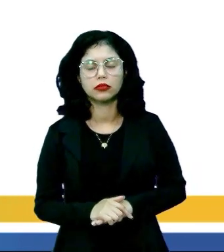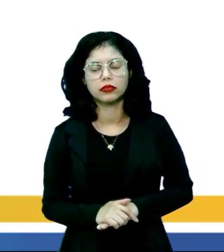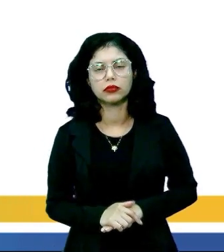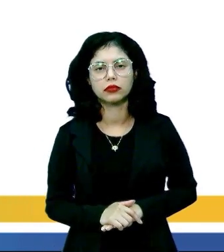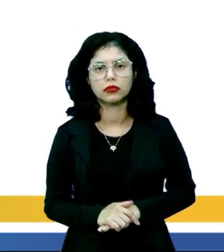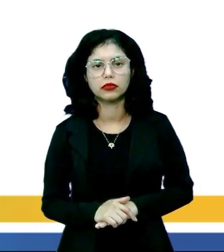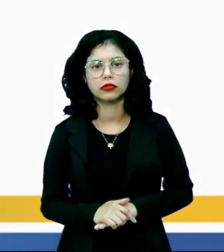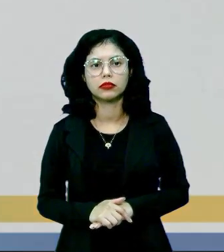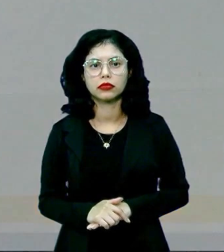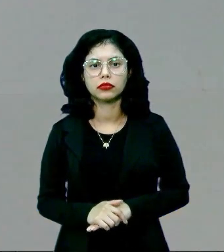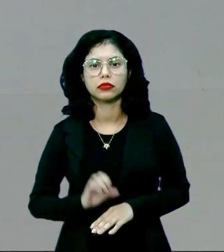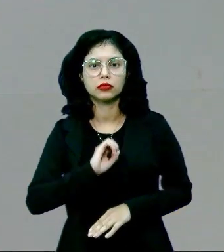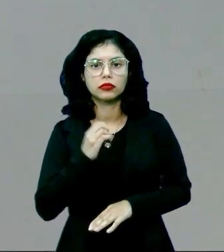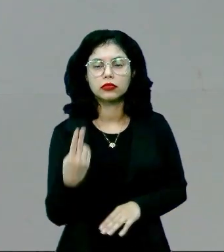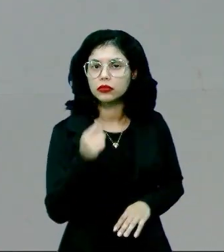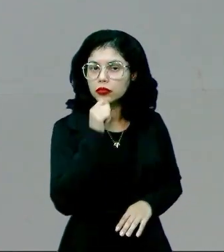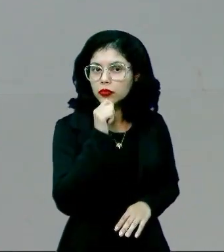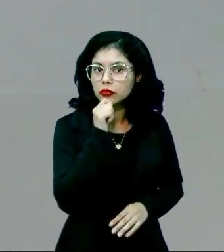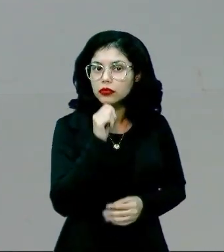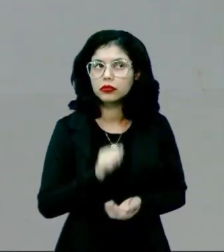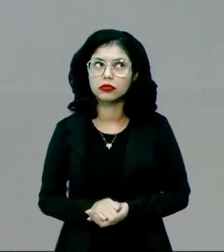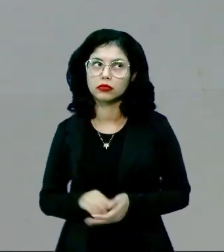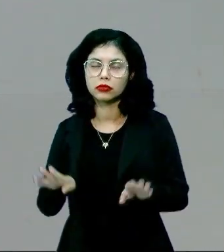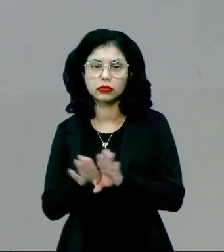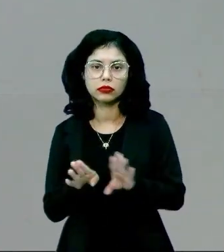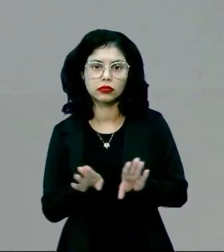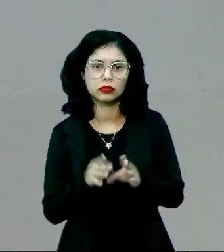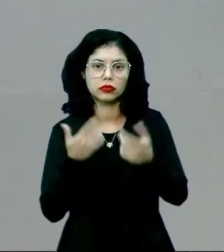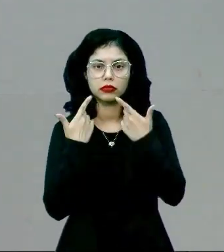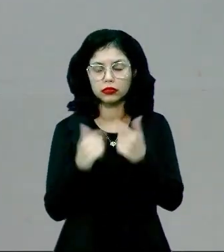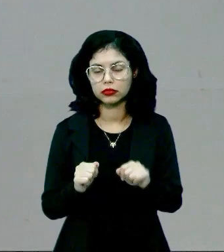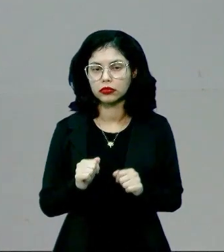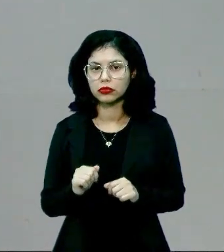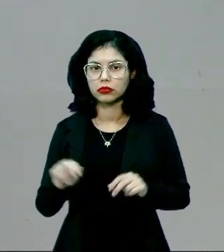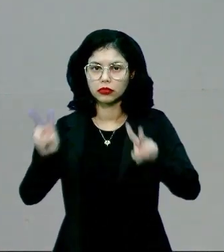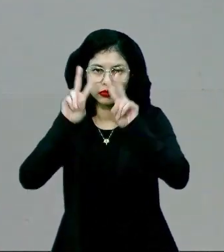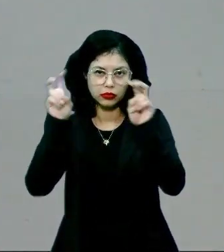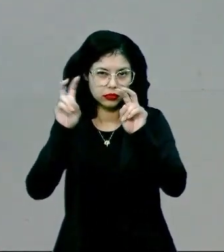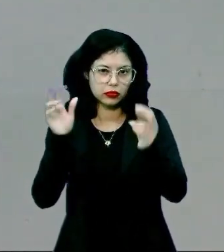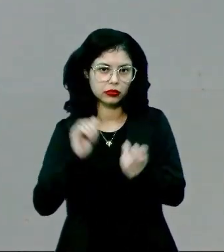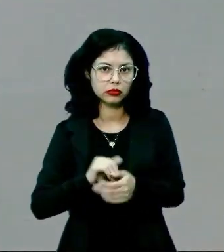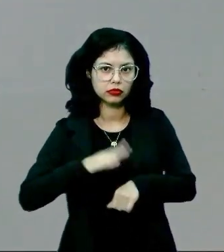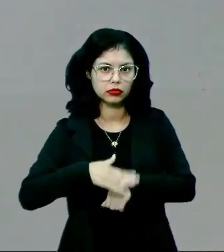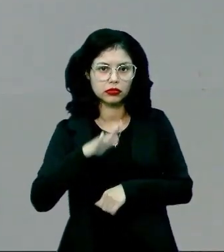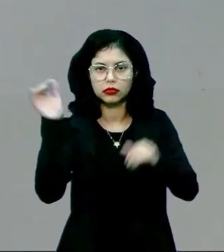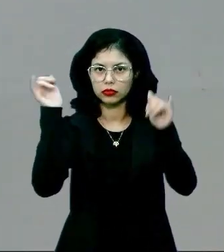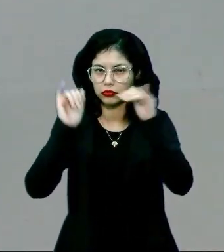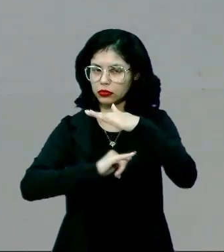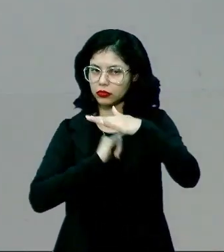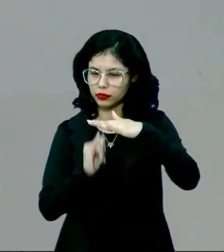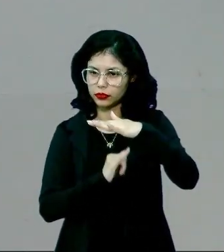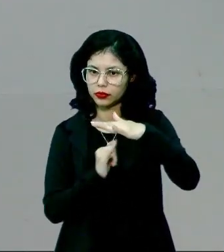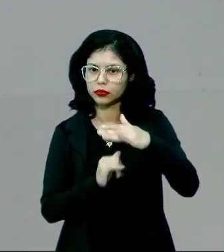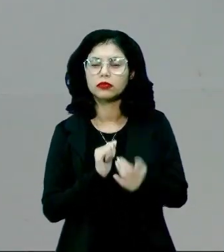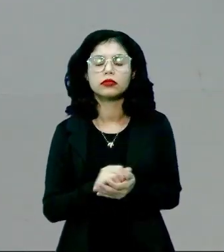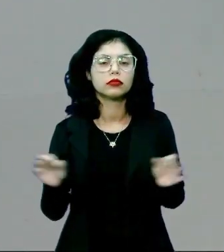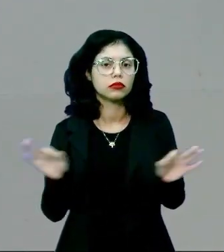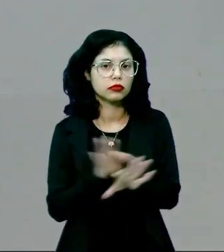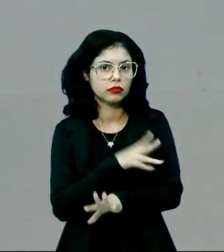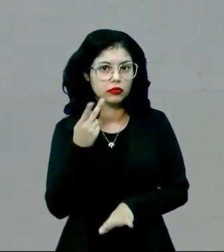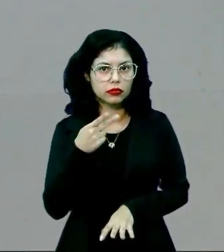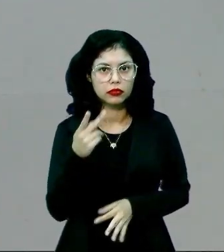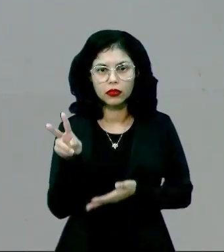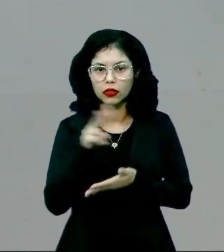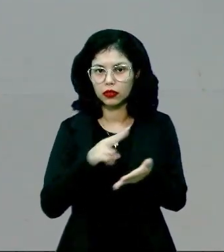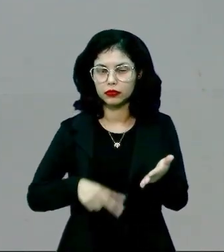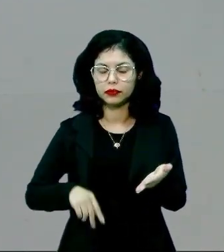entre eles. Ou seja, um blogue tem uma linguagem, digamos assim, muito mais informal. Então, eu acabei de